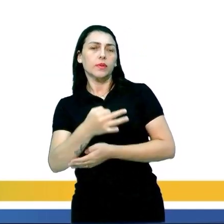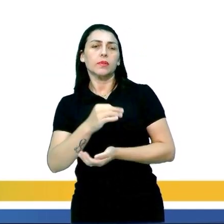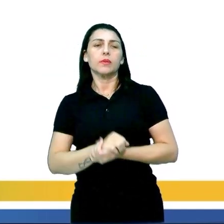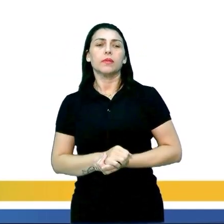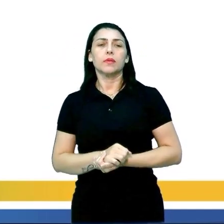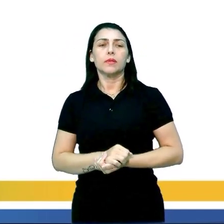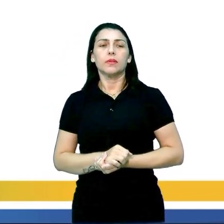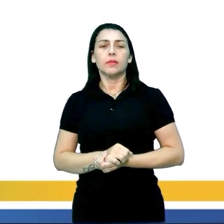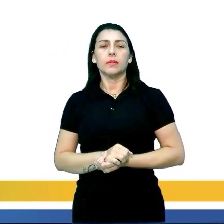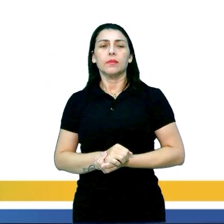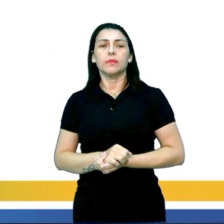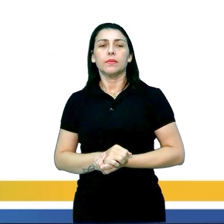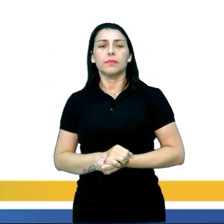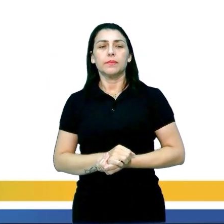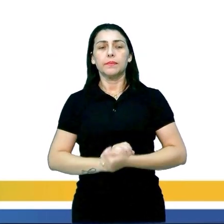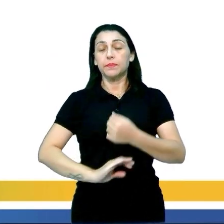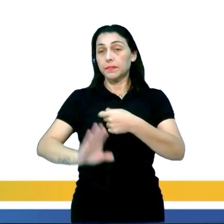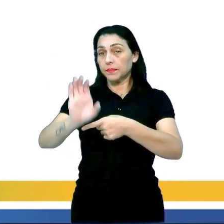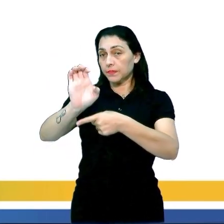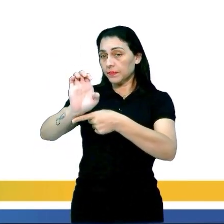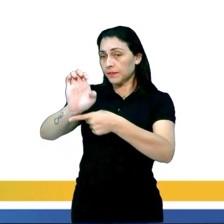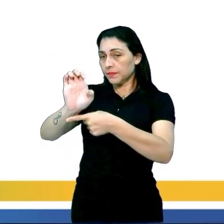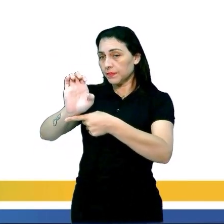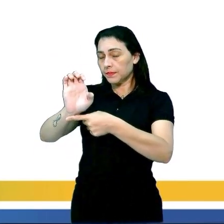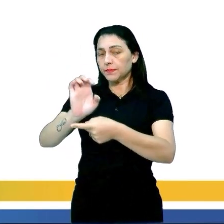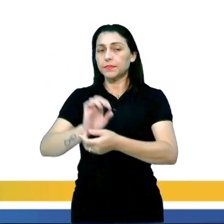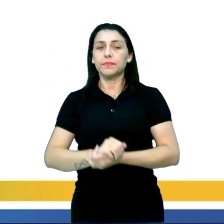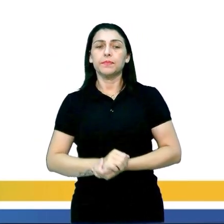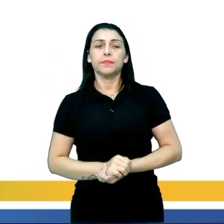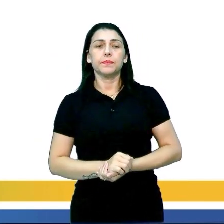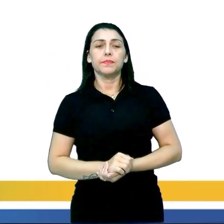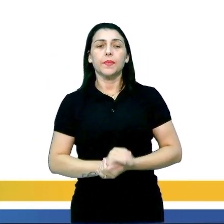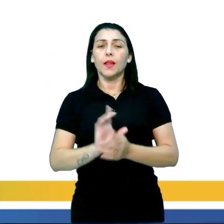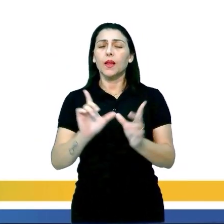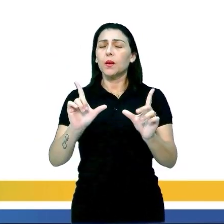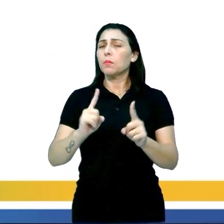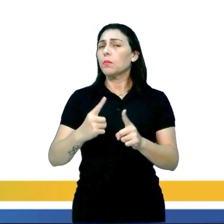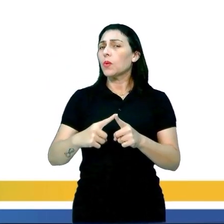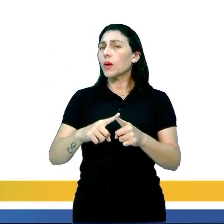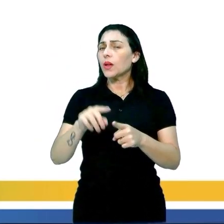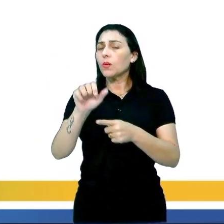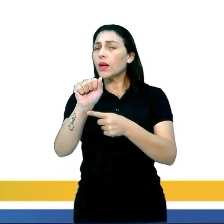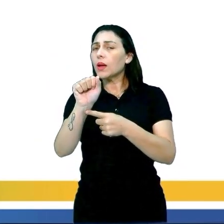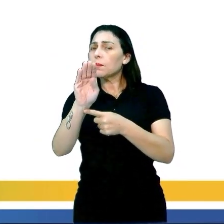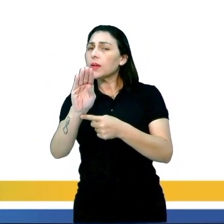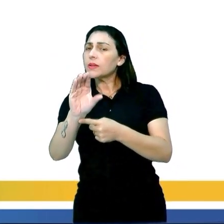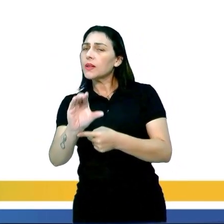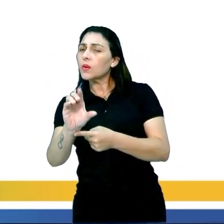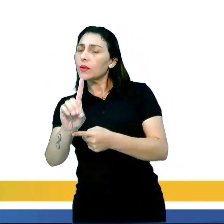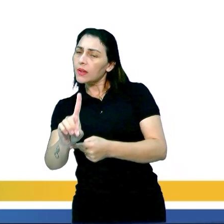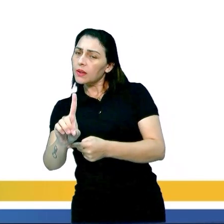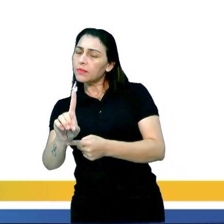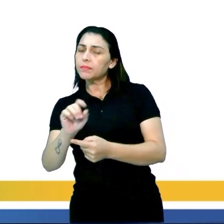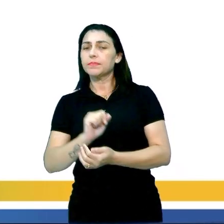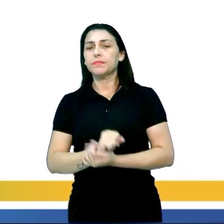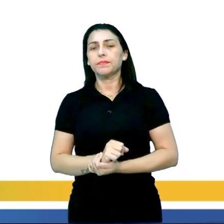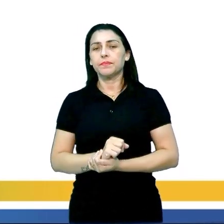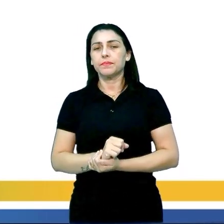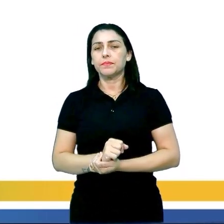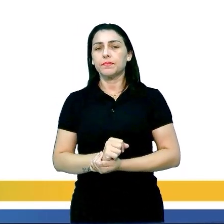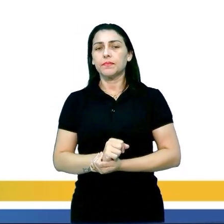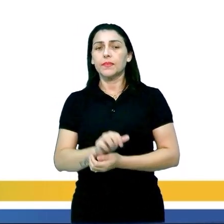Resposta correta seria? Alternativa E, pessoal. Por que não é A, B, C ou D?